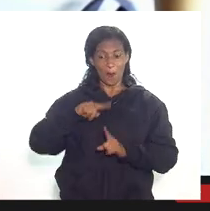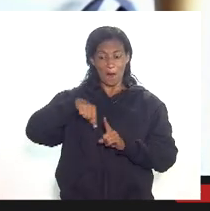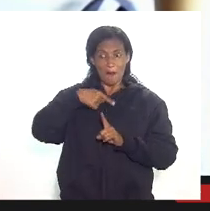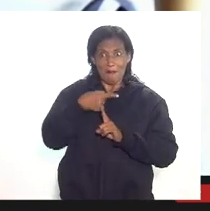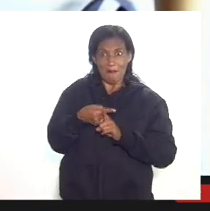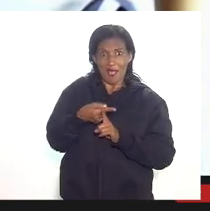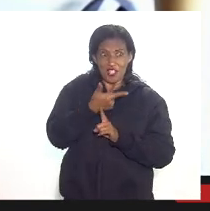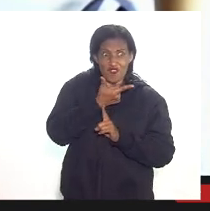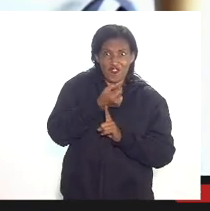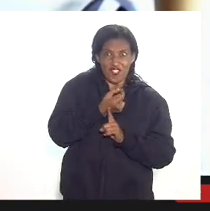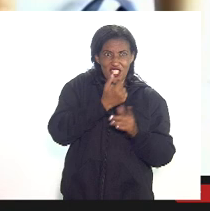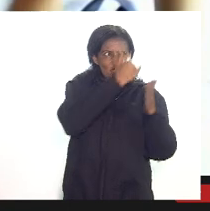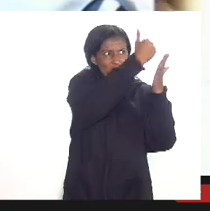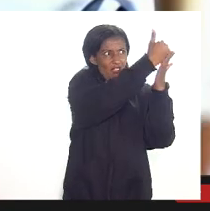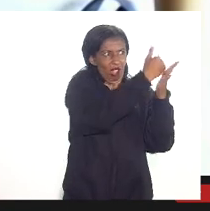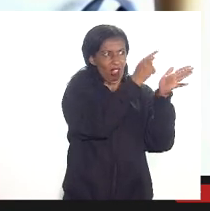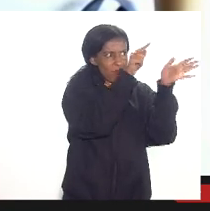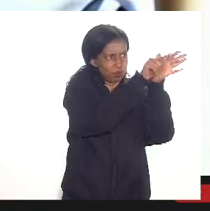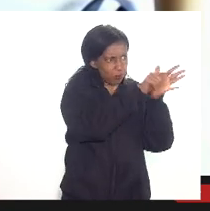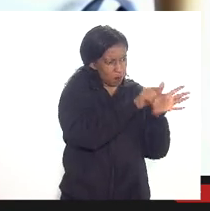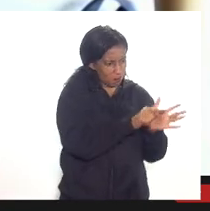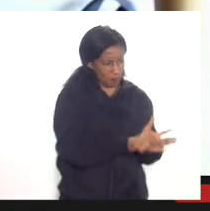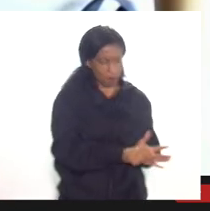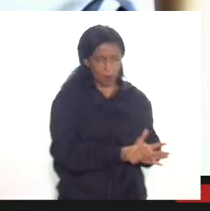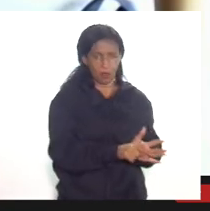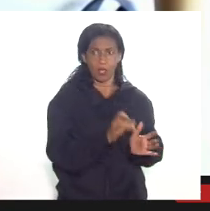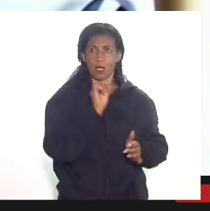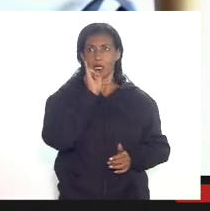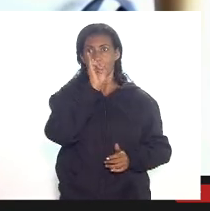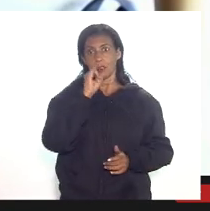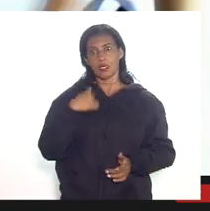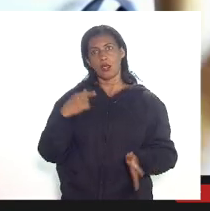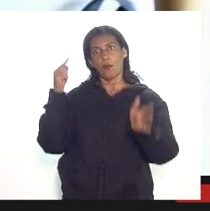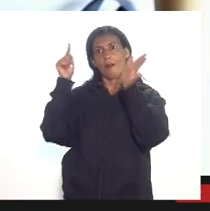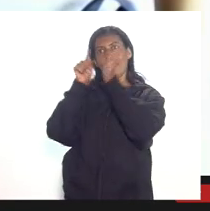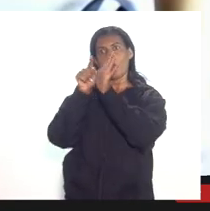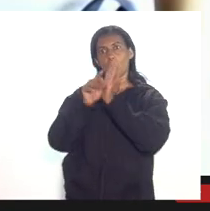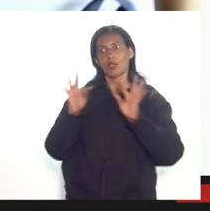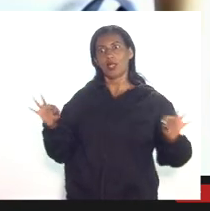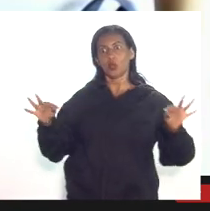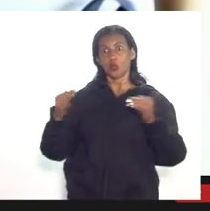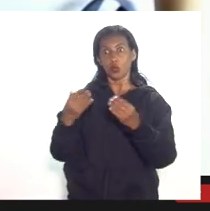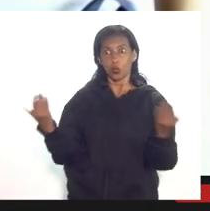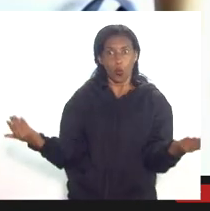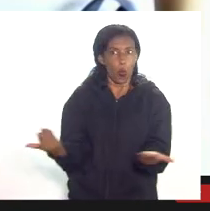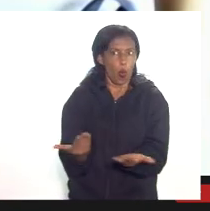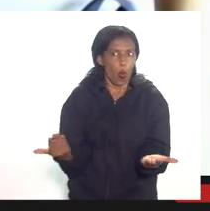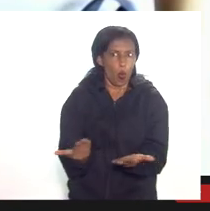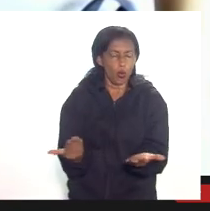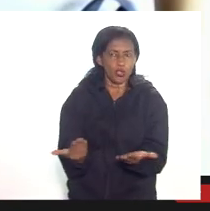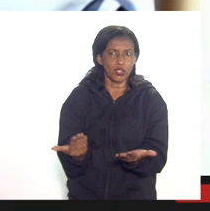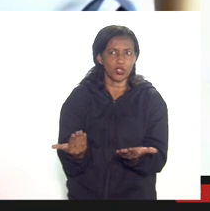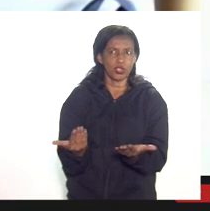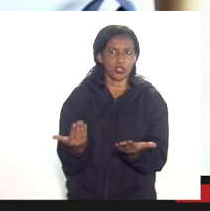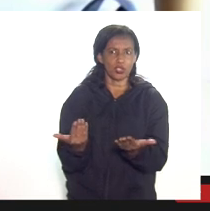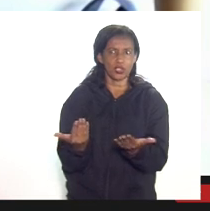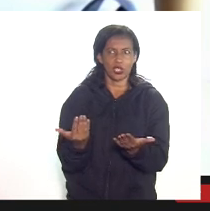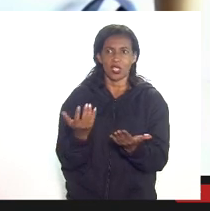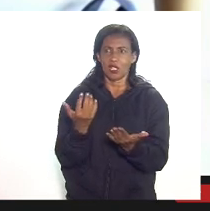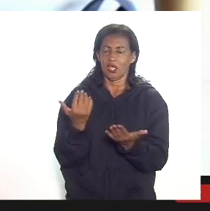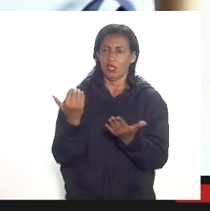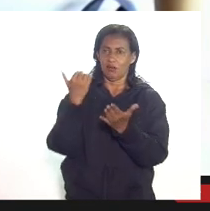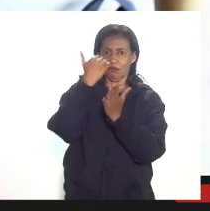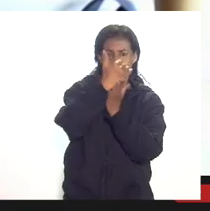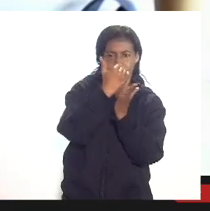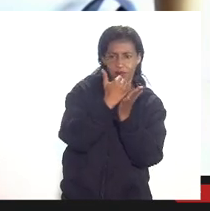se a gente ficar perguntando isso aqui hoje a gente não é claro então vamos botar isso tudo no papel e seguramente algumas que o senhor arrolou